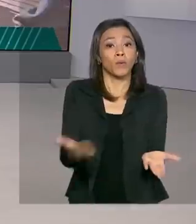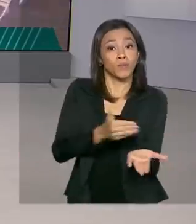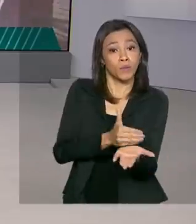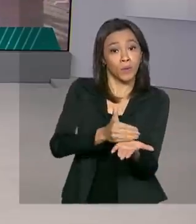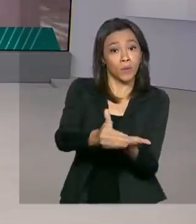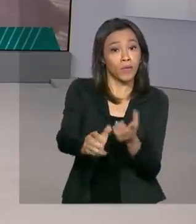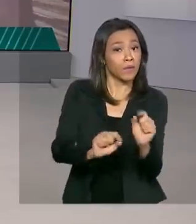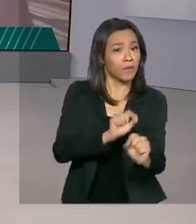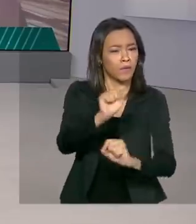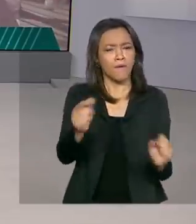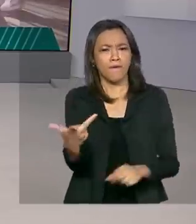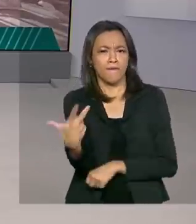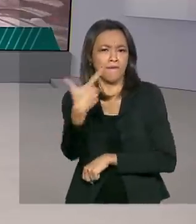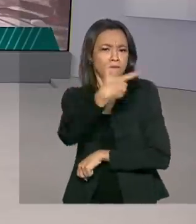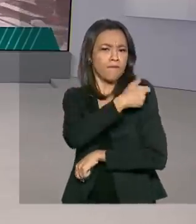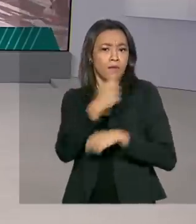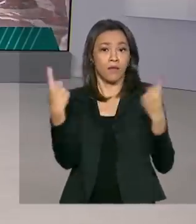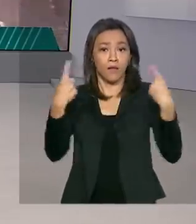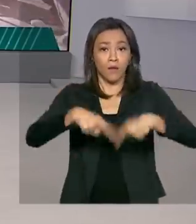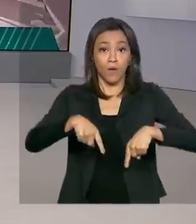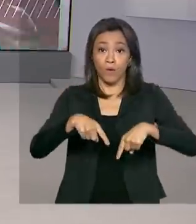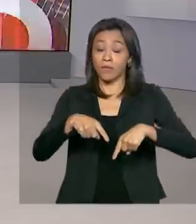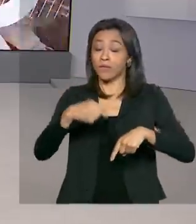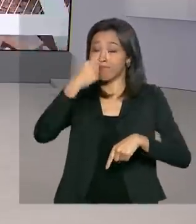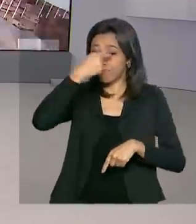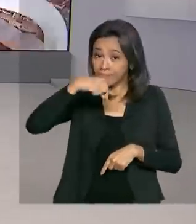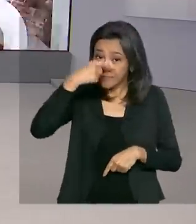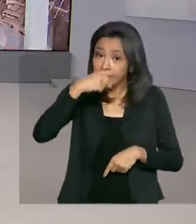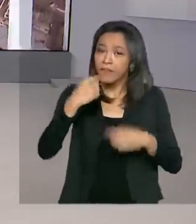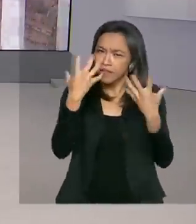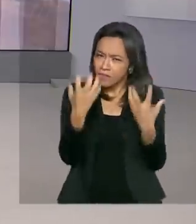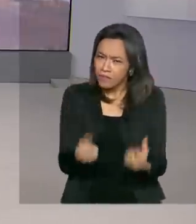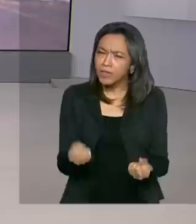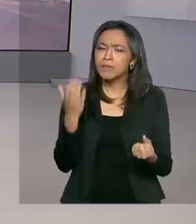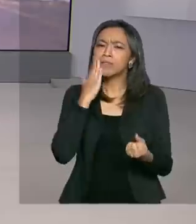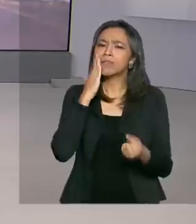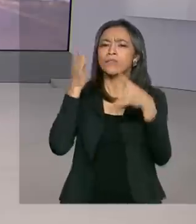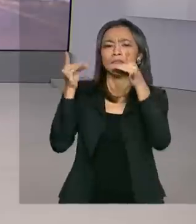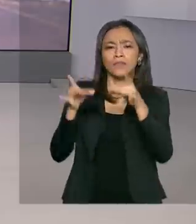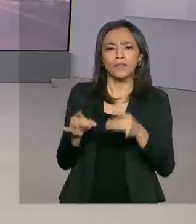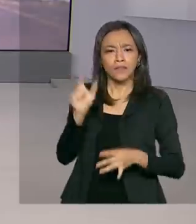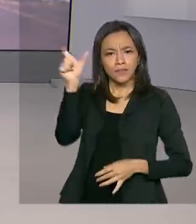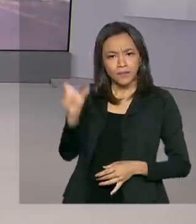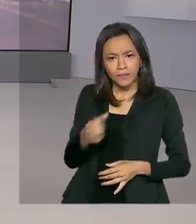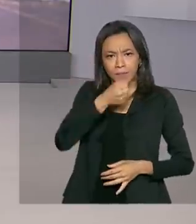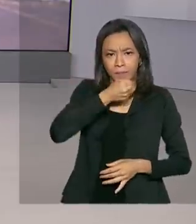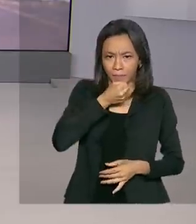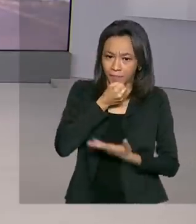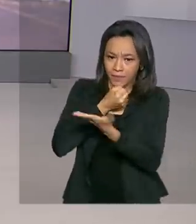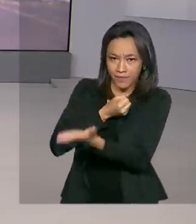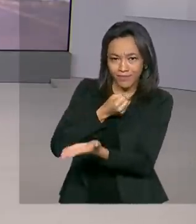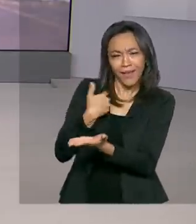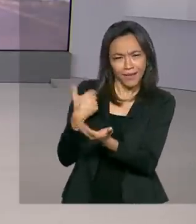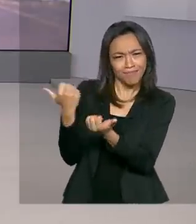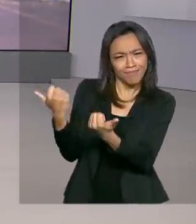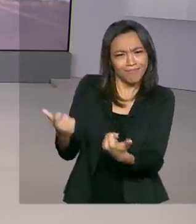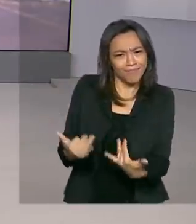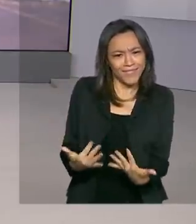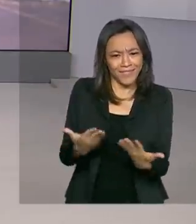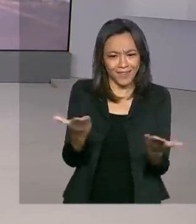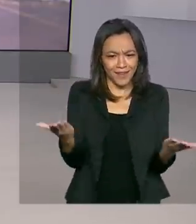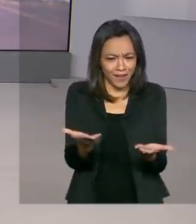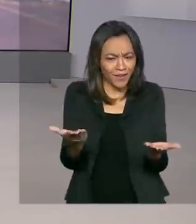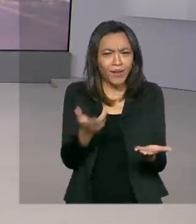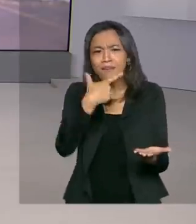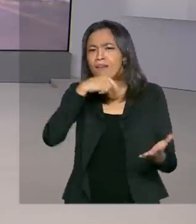mais uma etapa da campanha de vacinação contra a gripe. Vamos saber então os detalhes com a repórter Daniel Popov. Ela conta para a gente agora quem